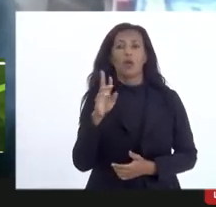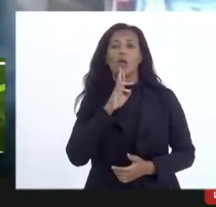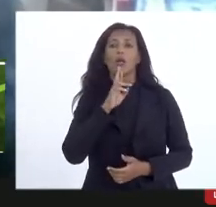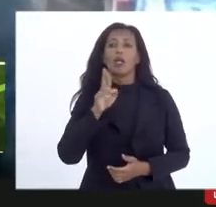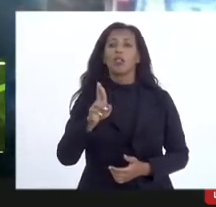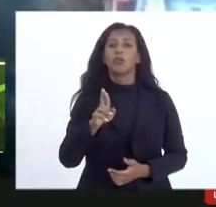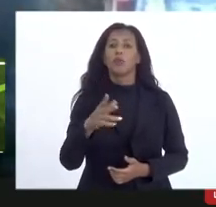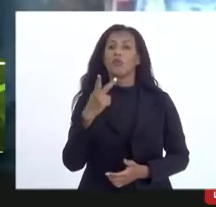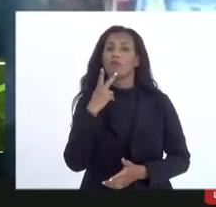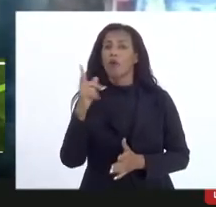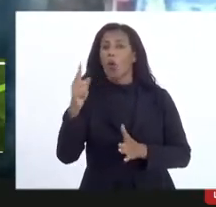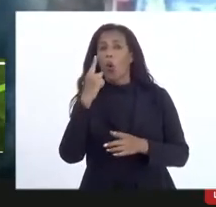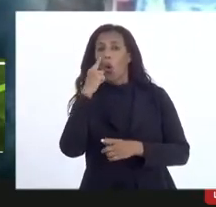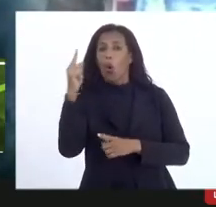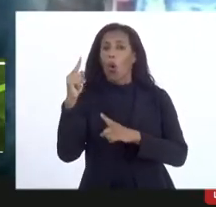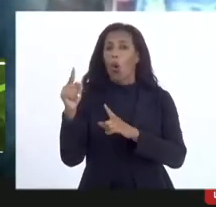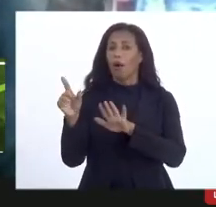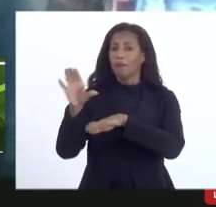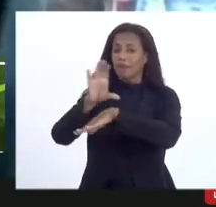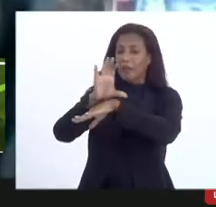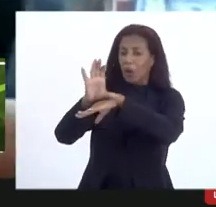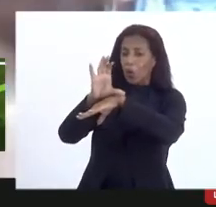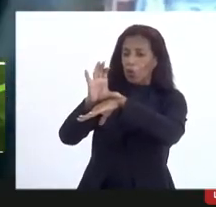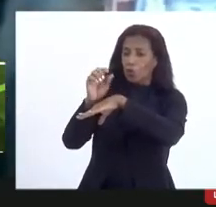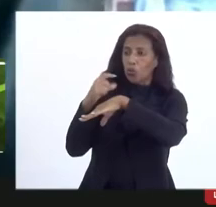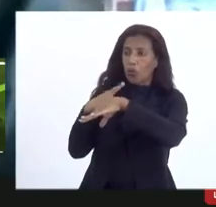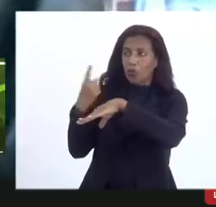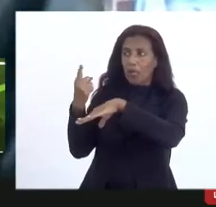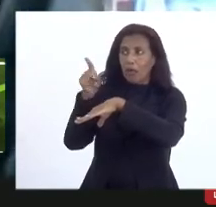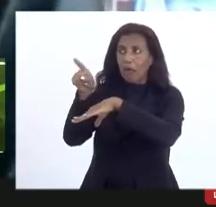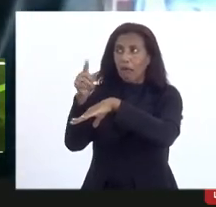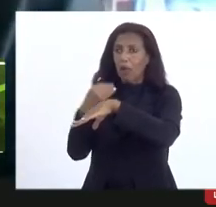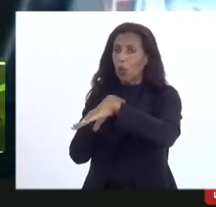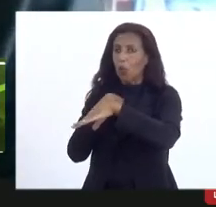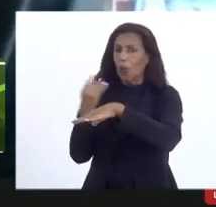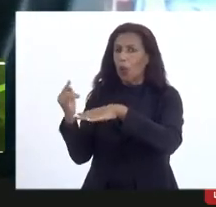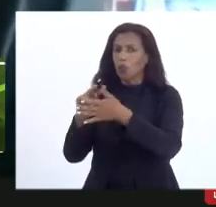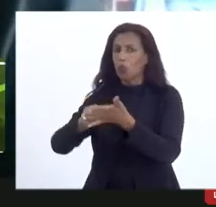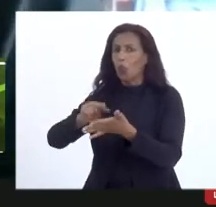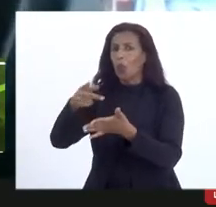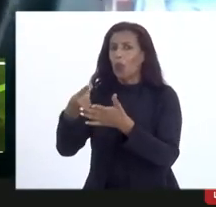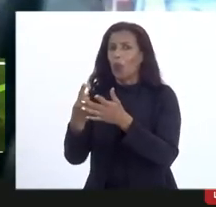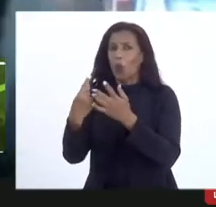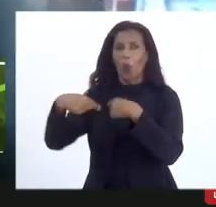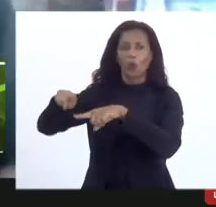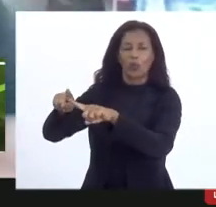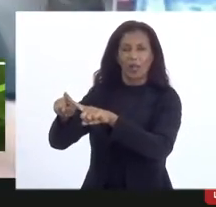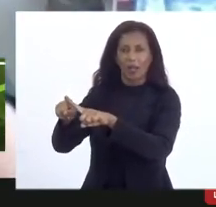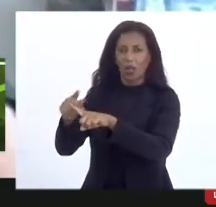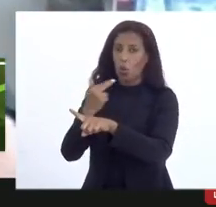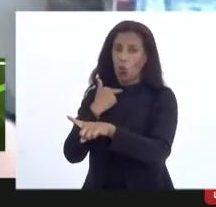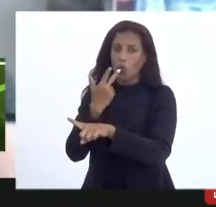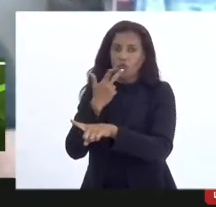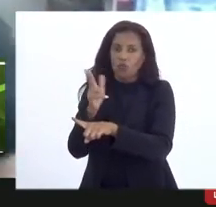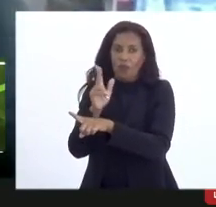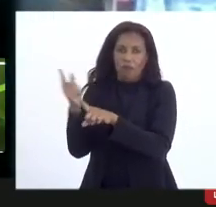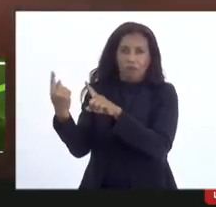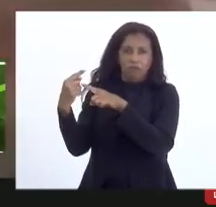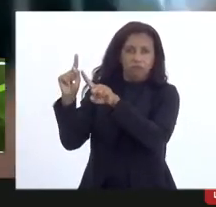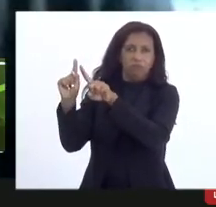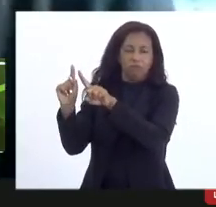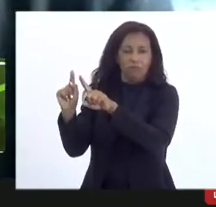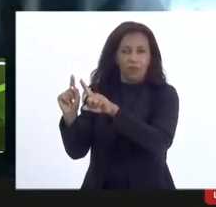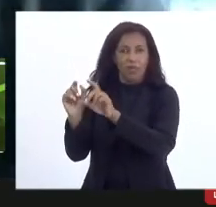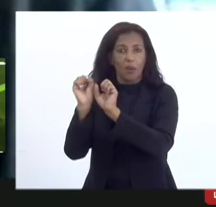do Paulo mostrou olha na constituição tem tal ponto então não posso dispor o contrário do que está não posso dizer que não terá eu